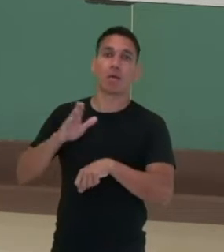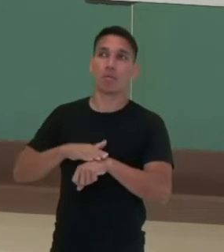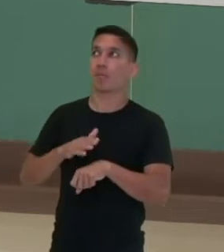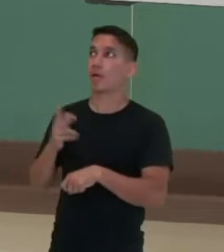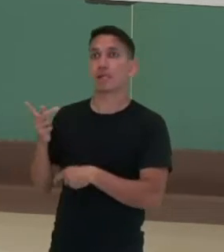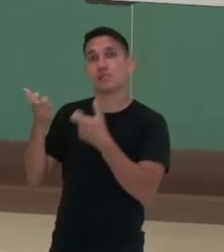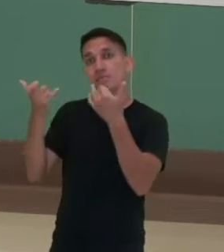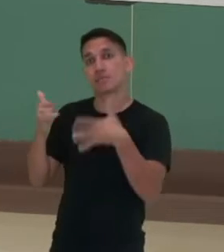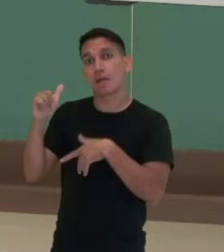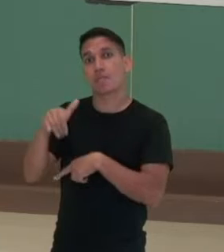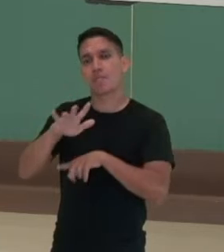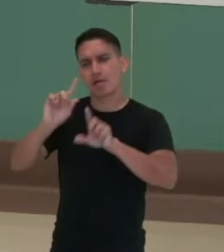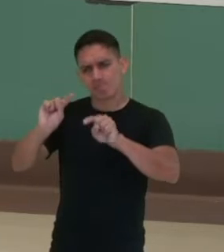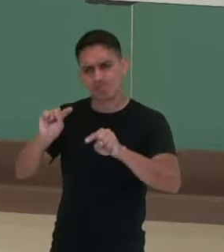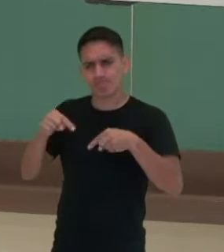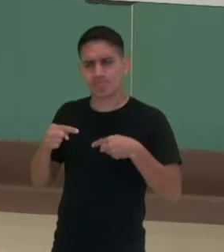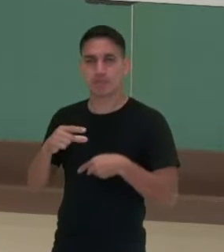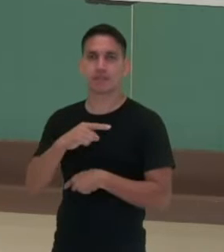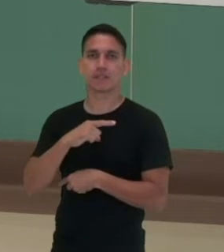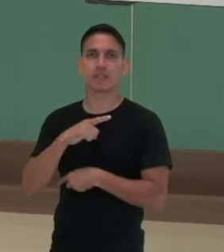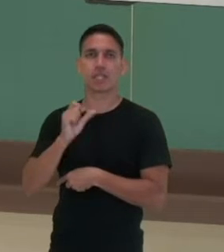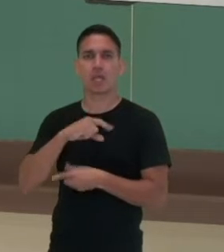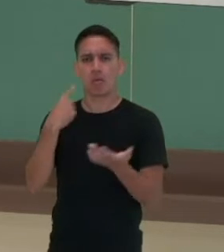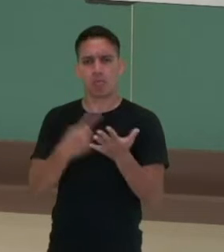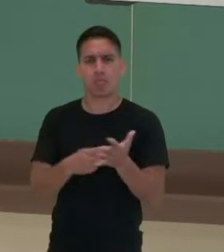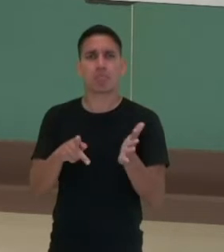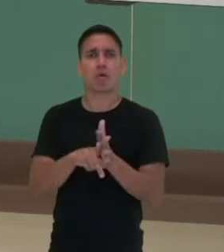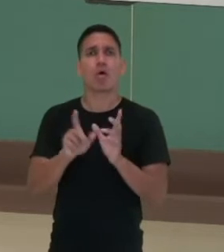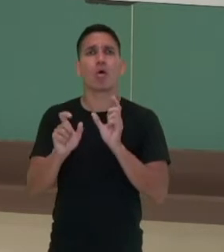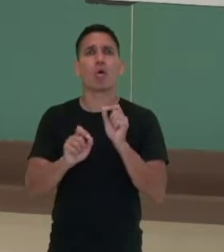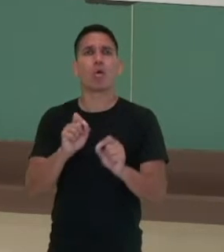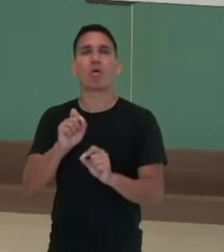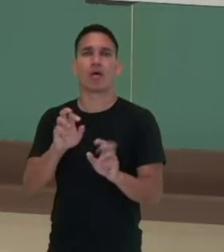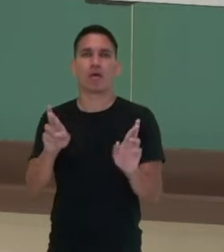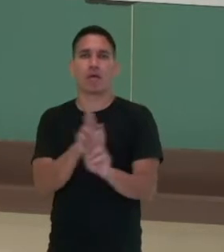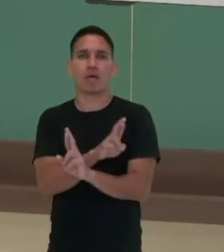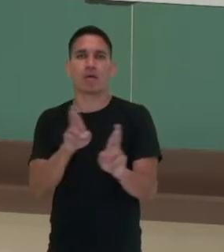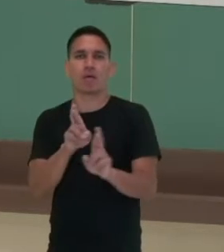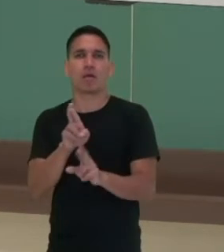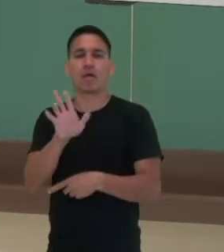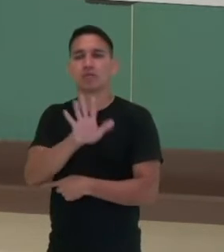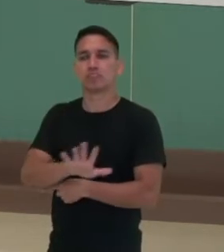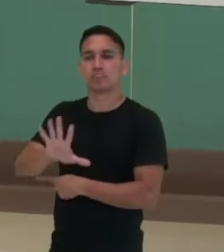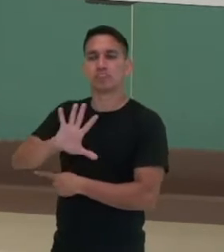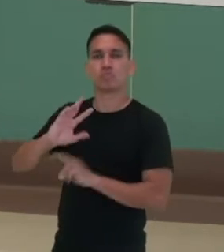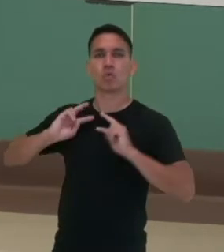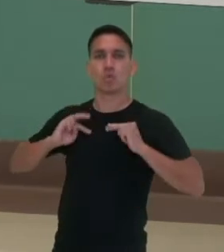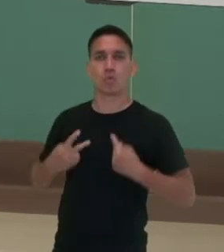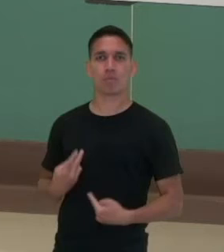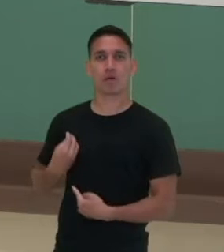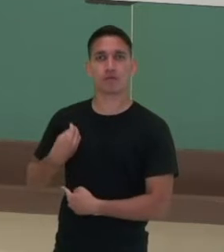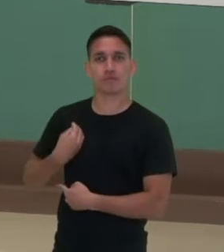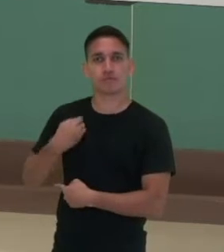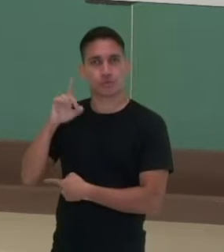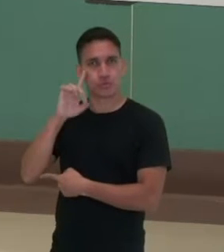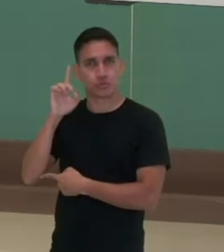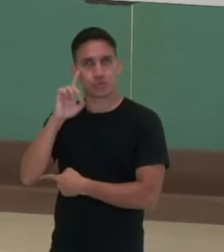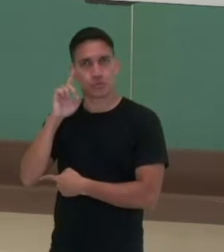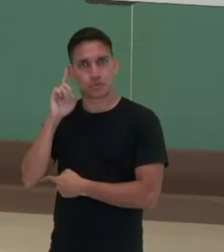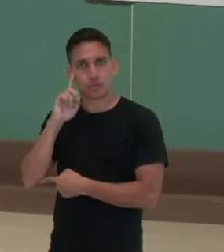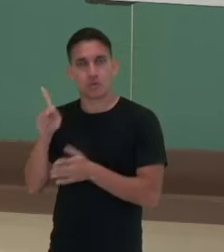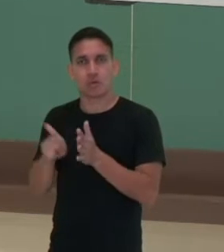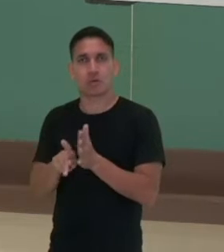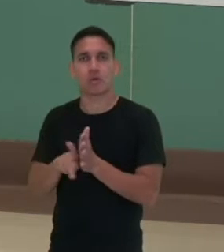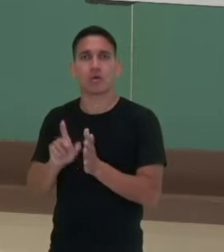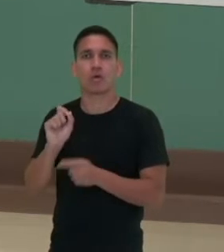fala sobre os desafios que são estabelecidos nas relações humanas, na vida, no dia a dia, na